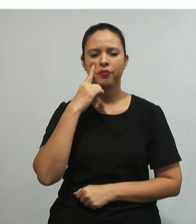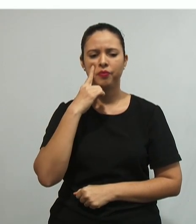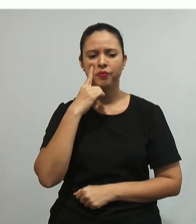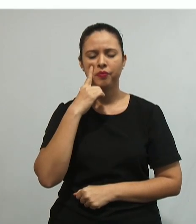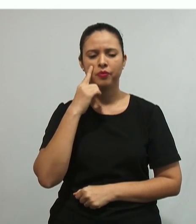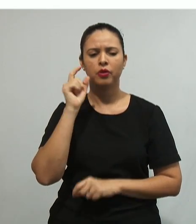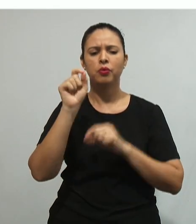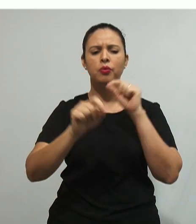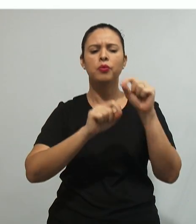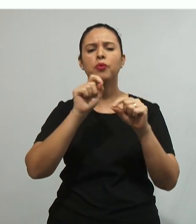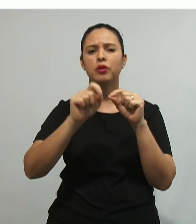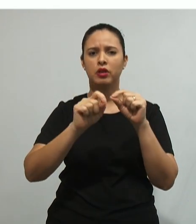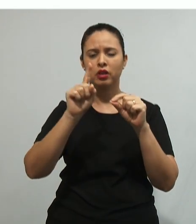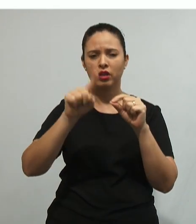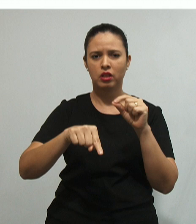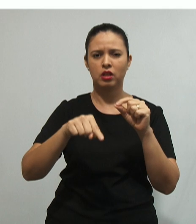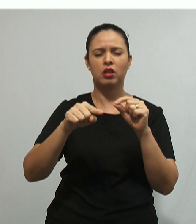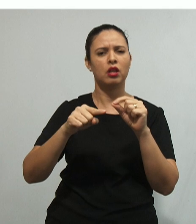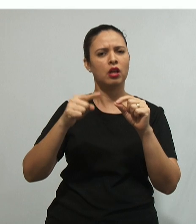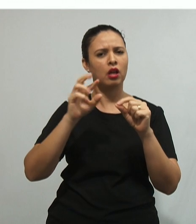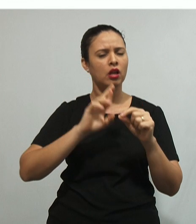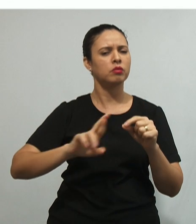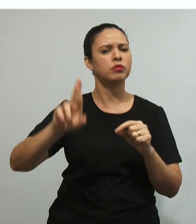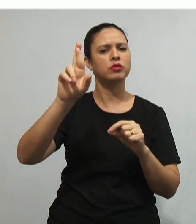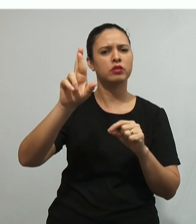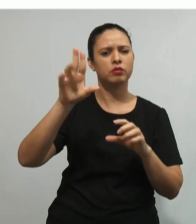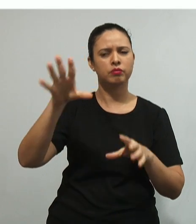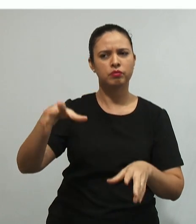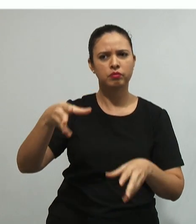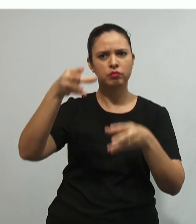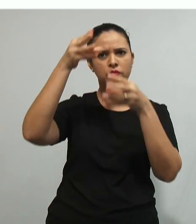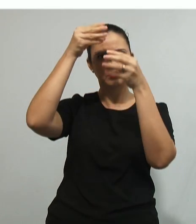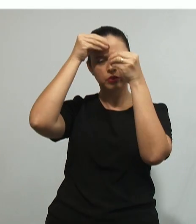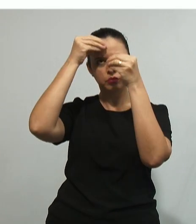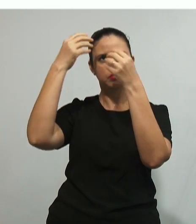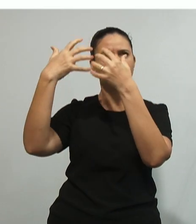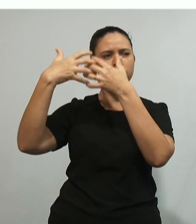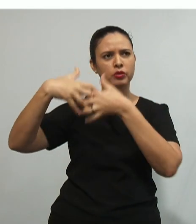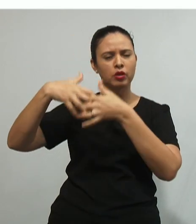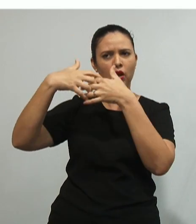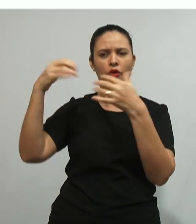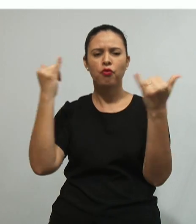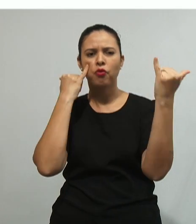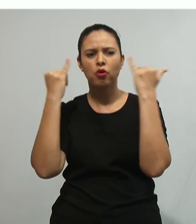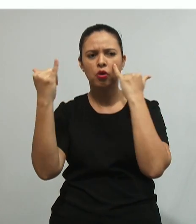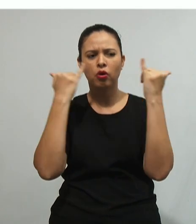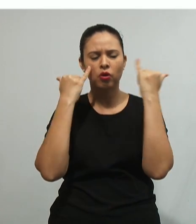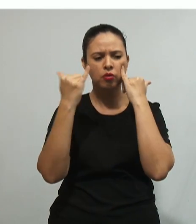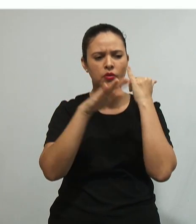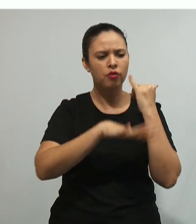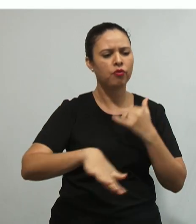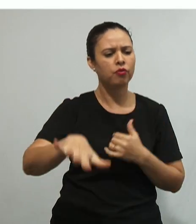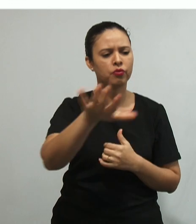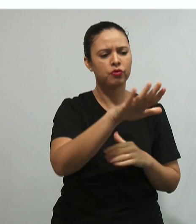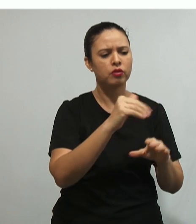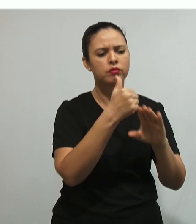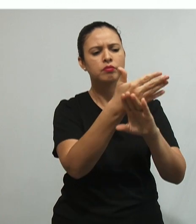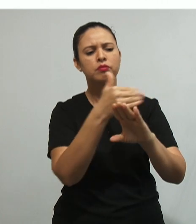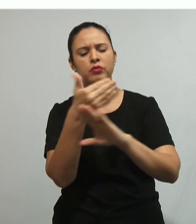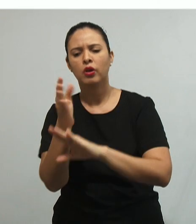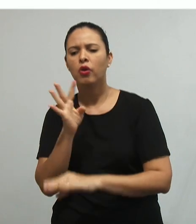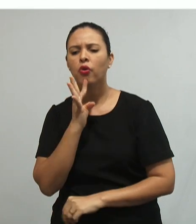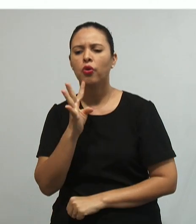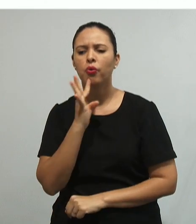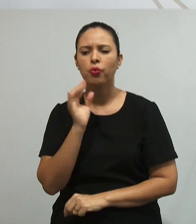levar até os esquemas cognitivos as novas informações extraídas do objeto que se está conhecendo.